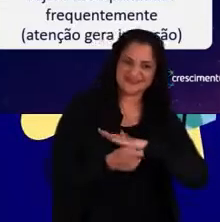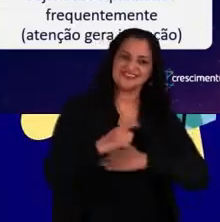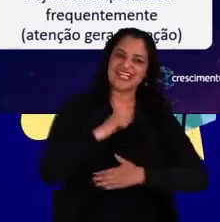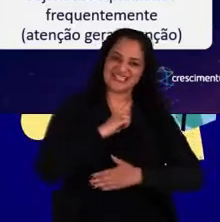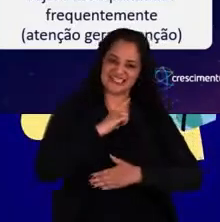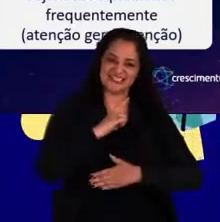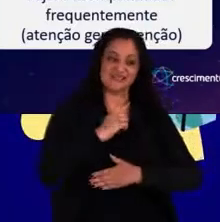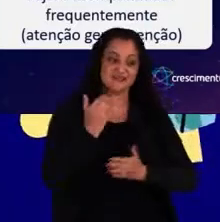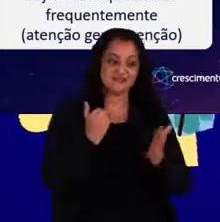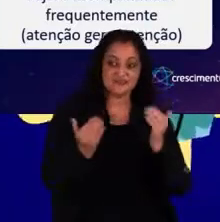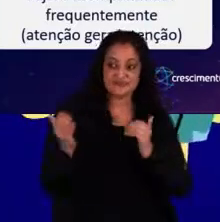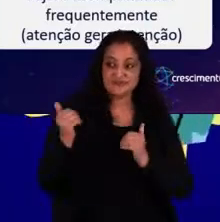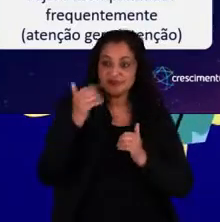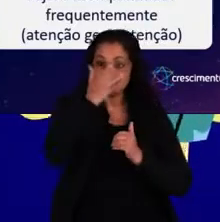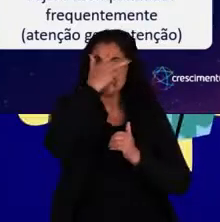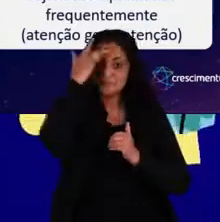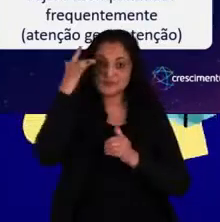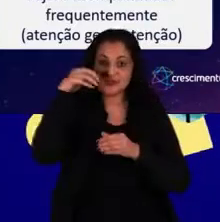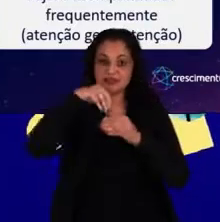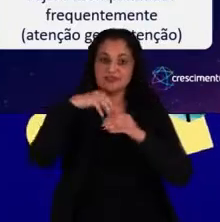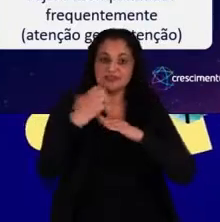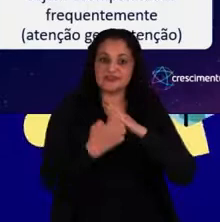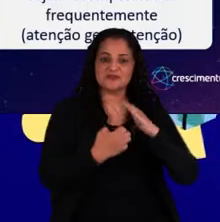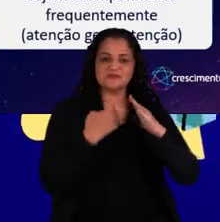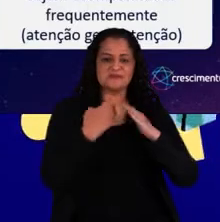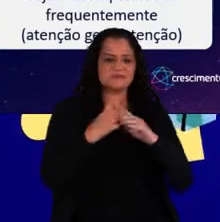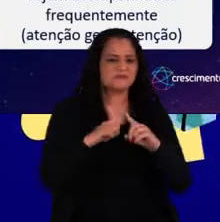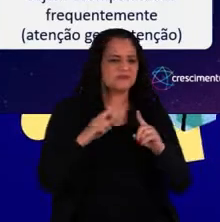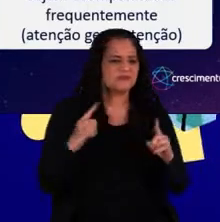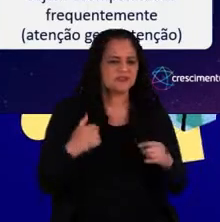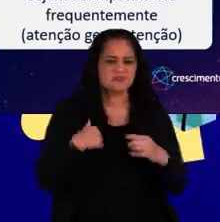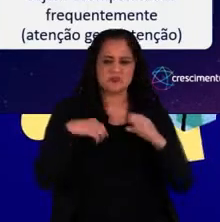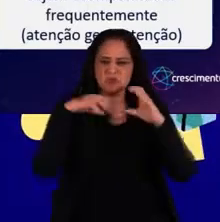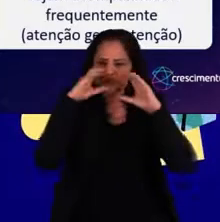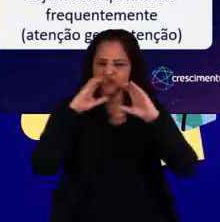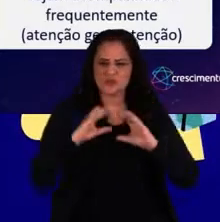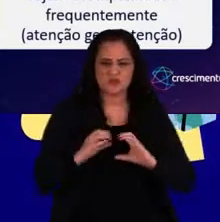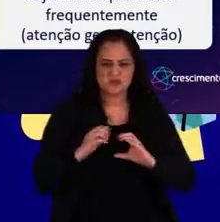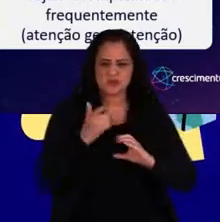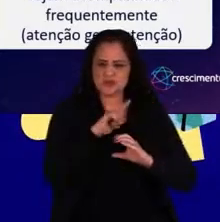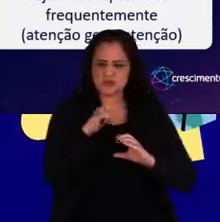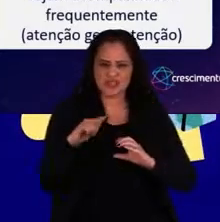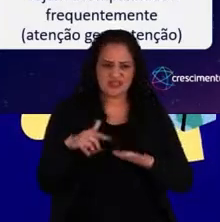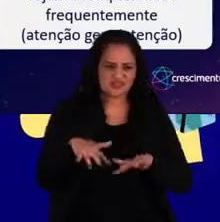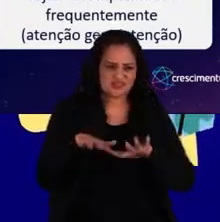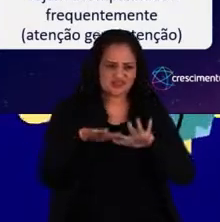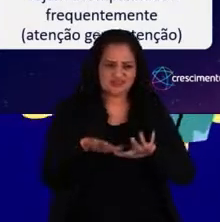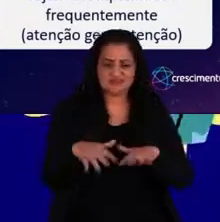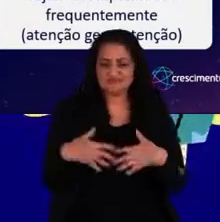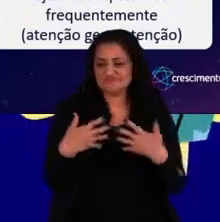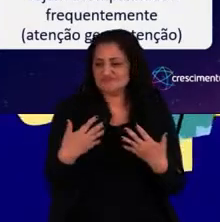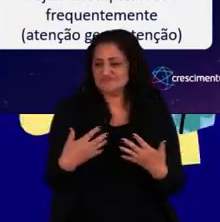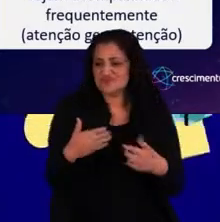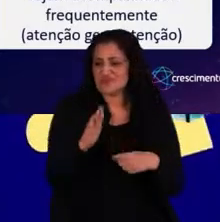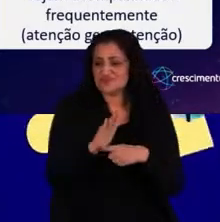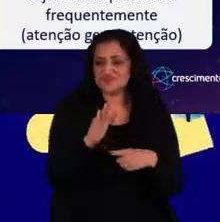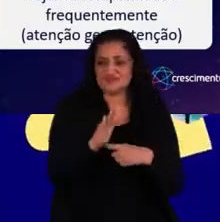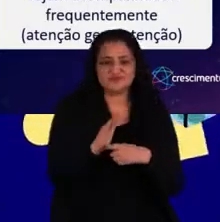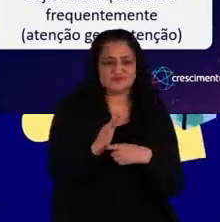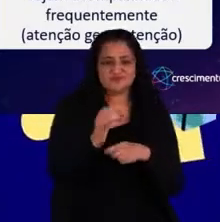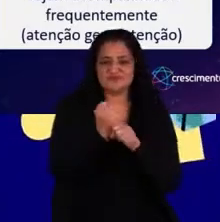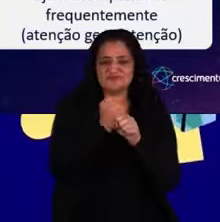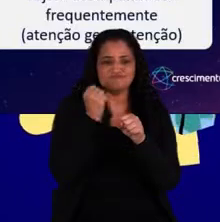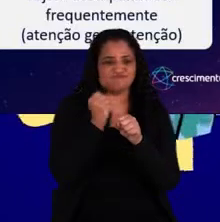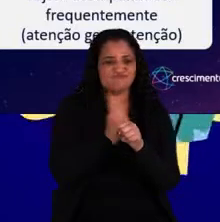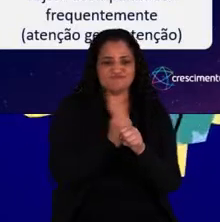trazendo essas pessoas para dentro da empresa, Mas, se eu também não tiver um comportamento inclusivo, talvez eu não favoreça